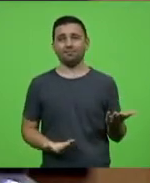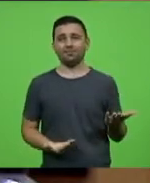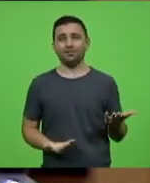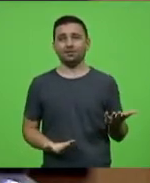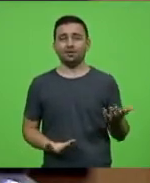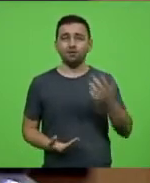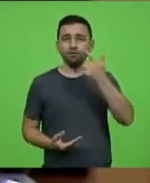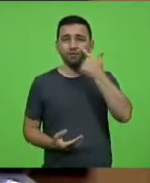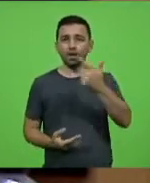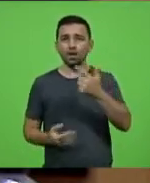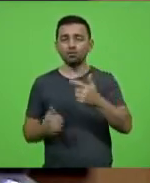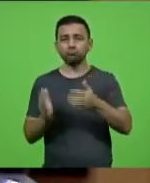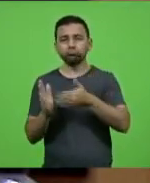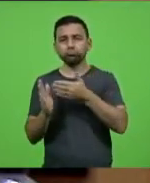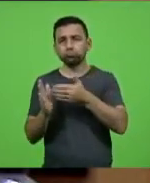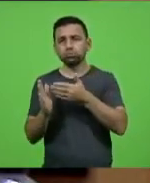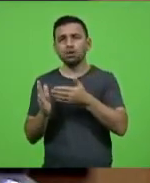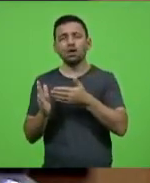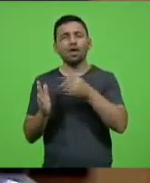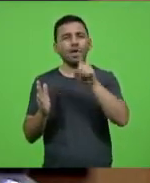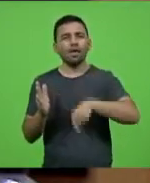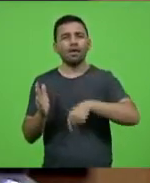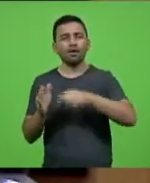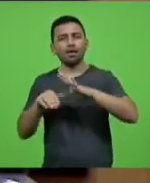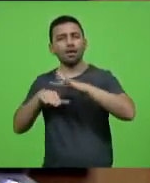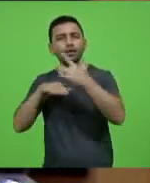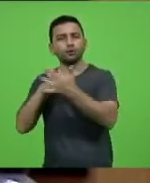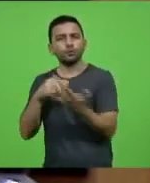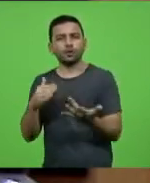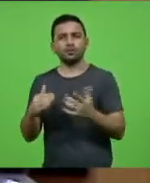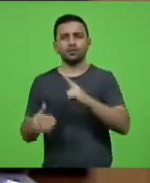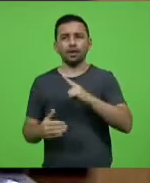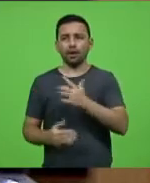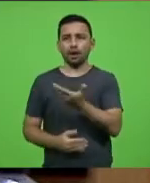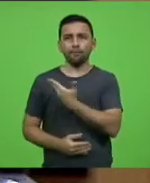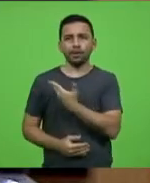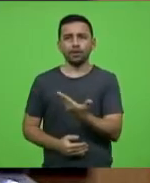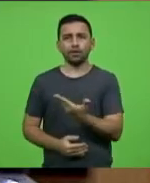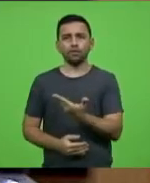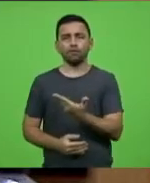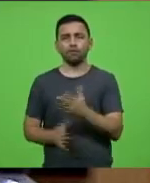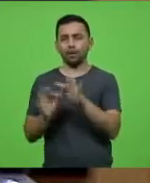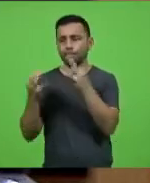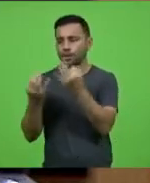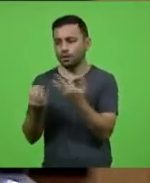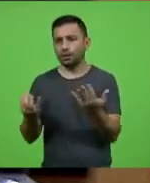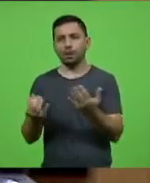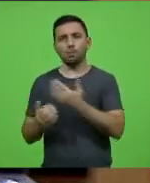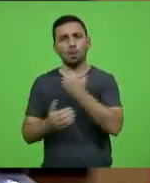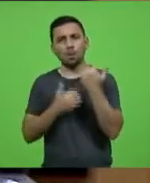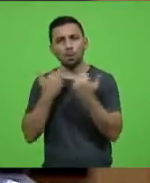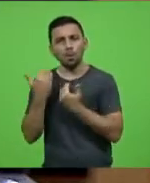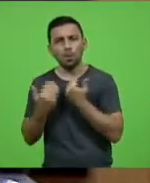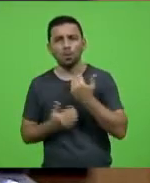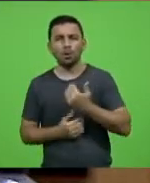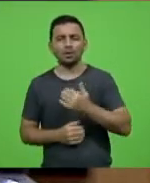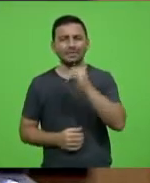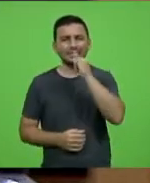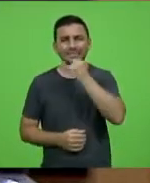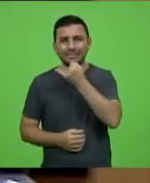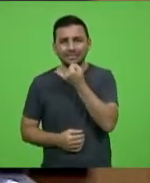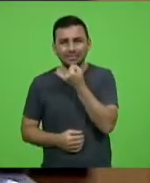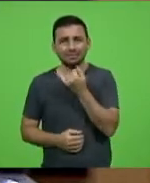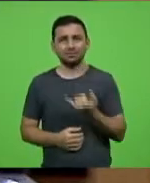redes sociais, cada dia é um amigo, uma família se despedindo, lamentando, fora